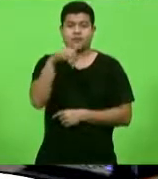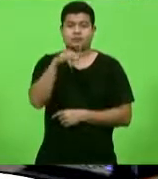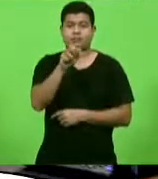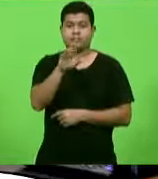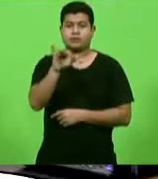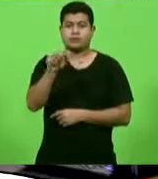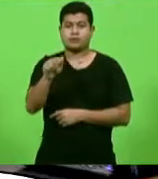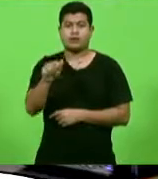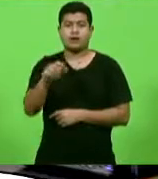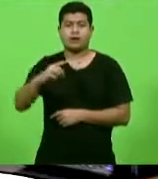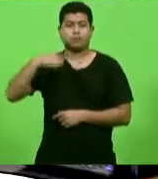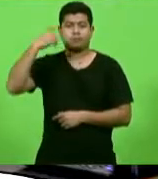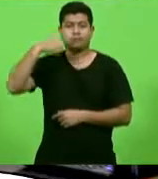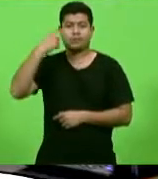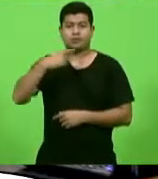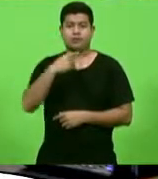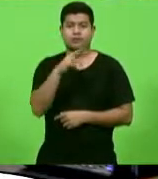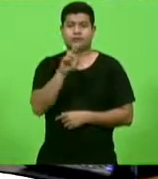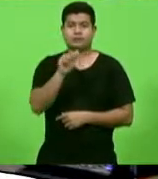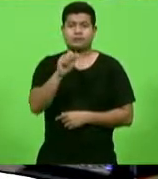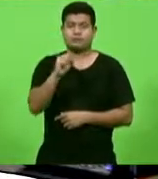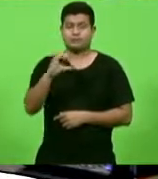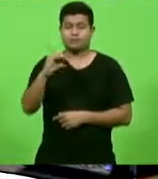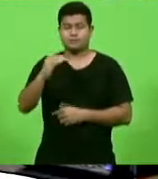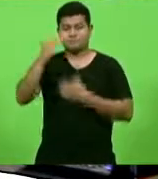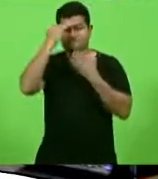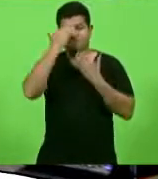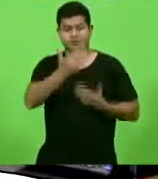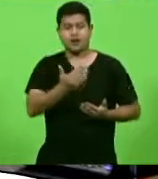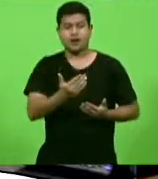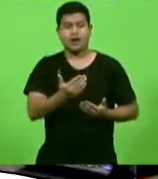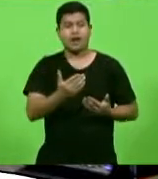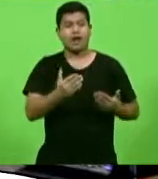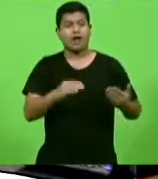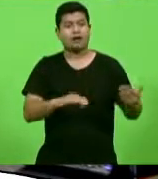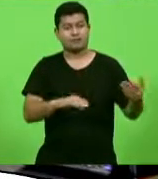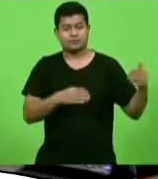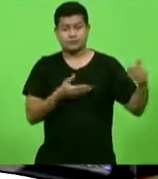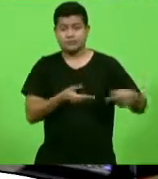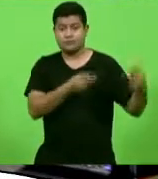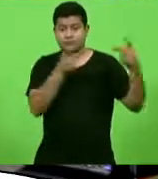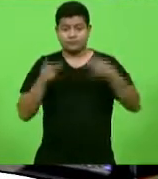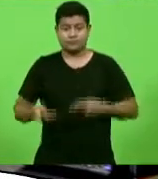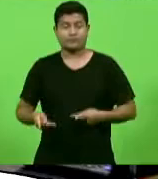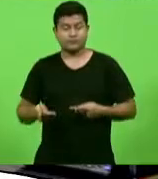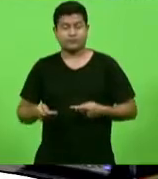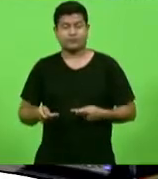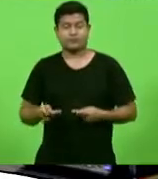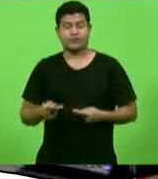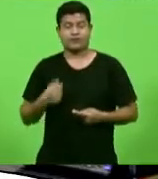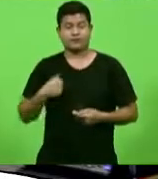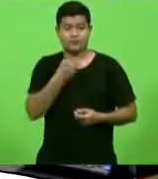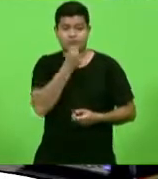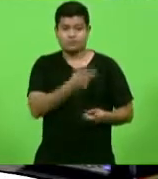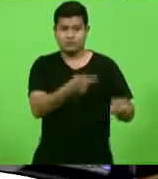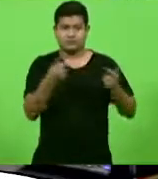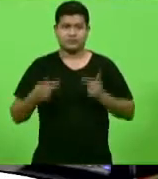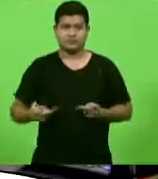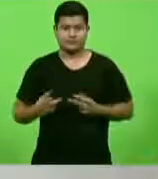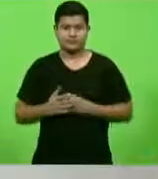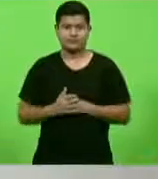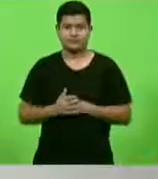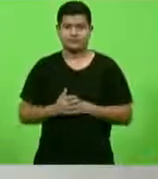advogada da Prasci. Obrigado pela visita, sintam-se em casa aqui em nome do deputado Kennedy Nunes.